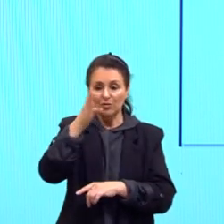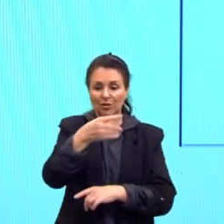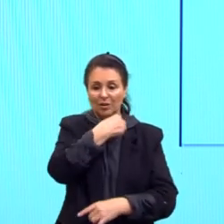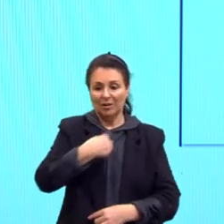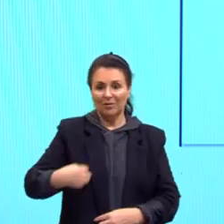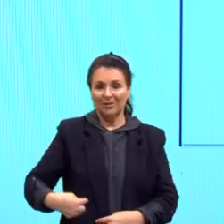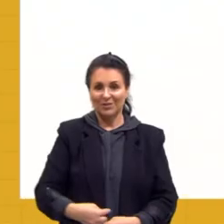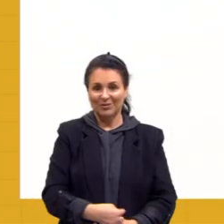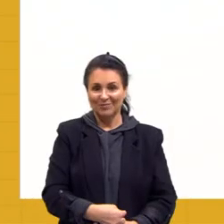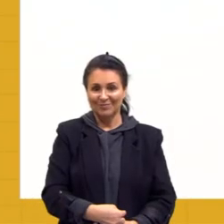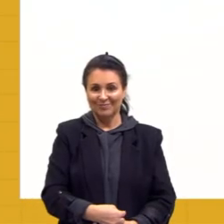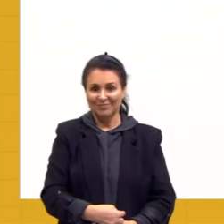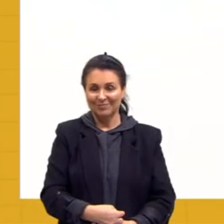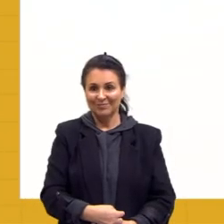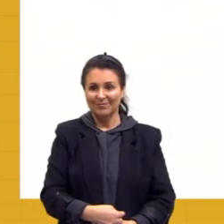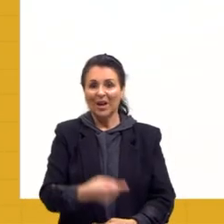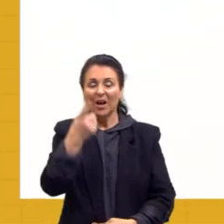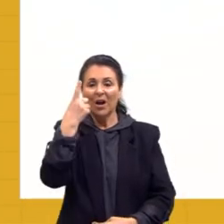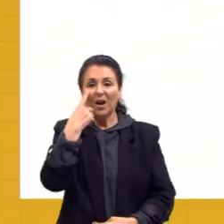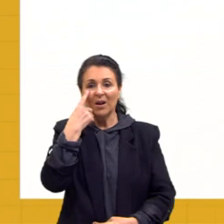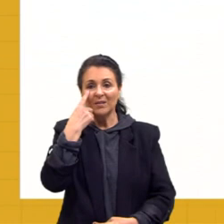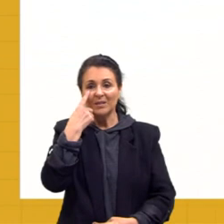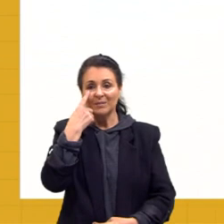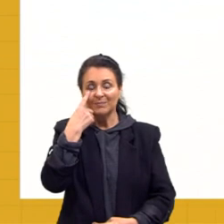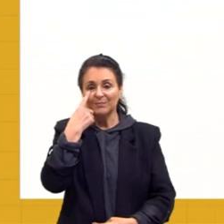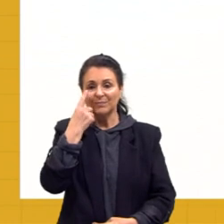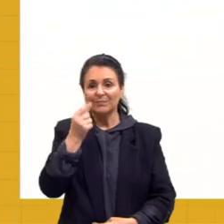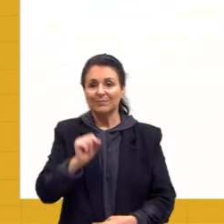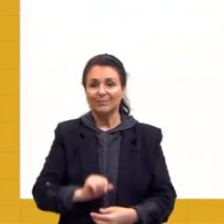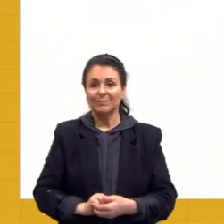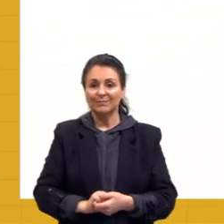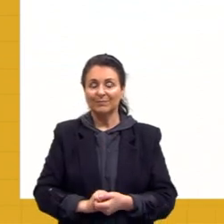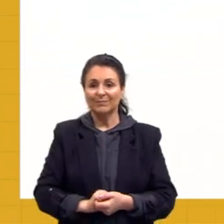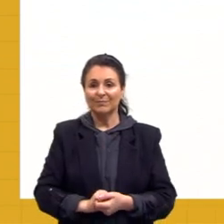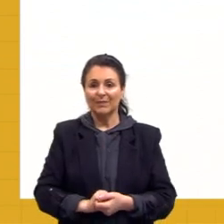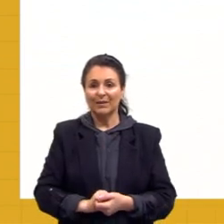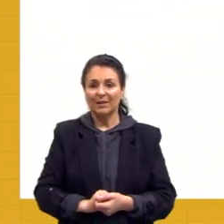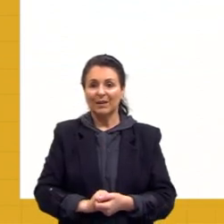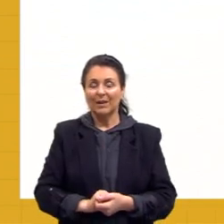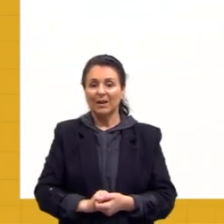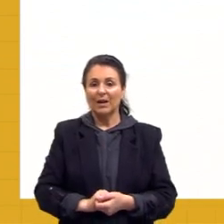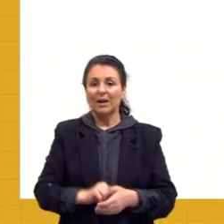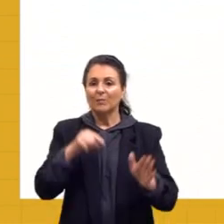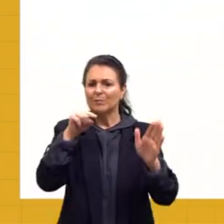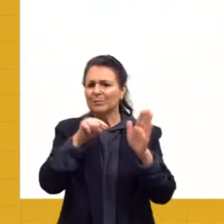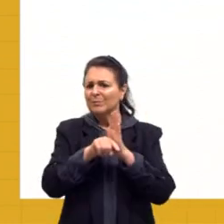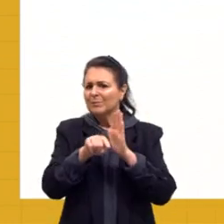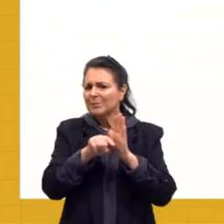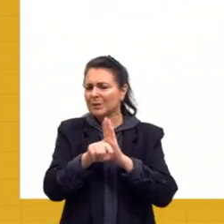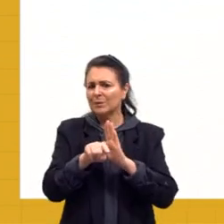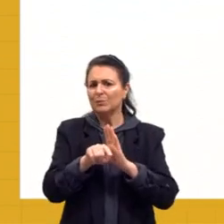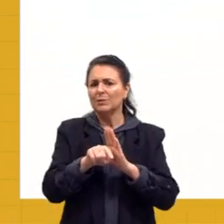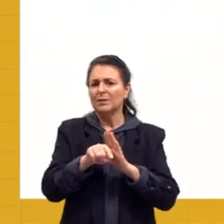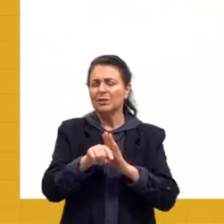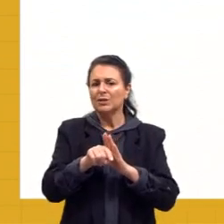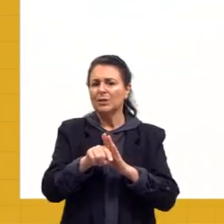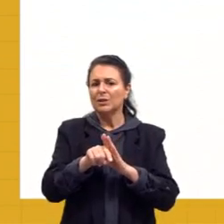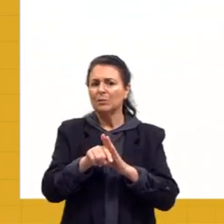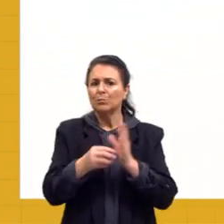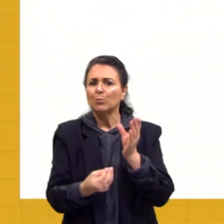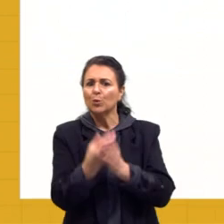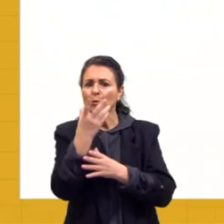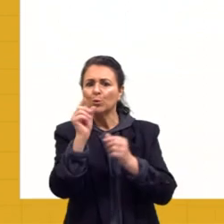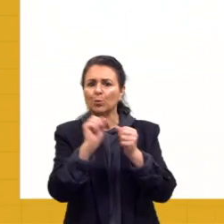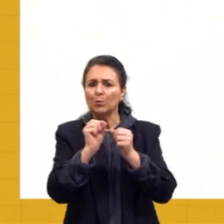a China, tá, gurizada. Olha aqui, ó, vamos colocar aquelas questões, assim, de manufaturados, né, que são